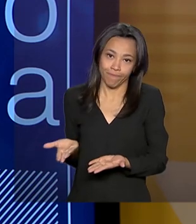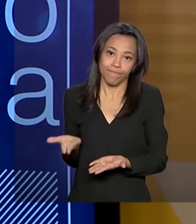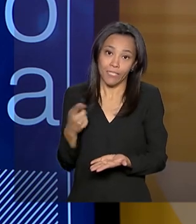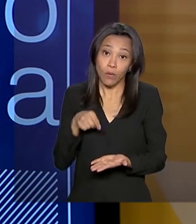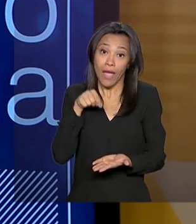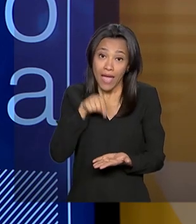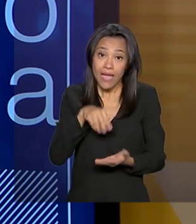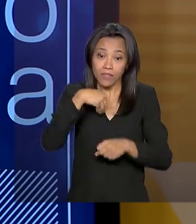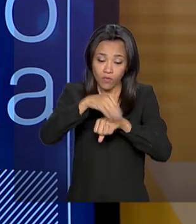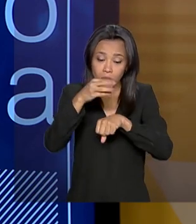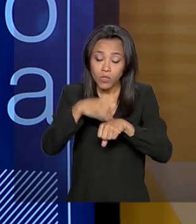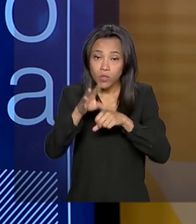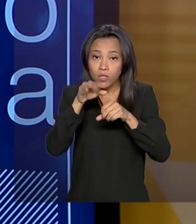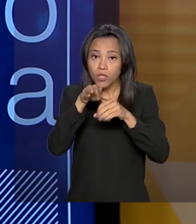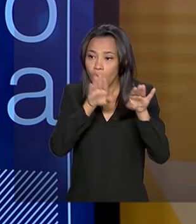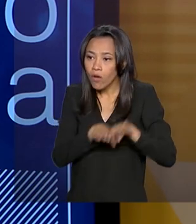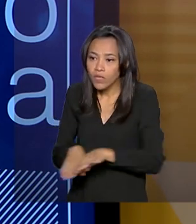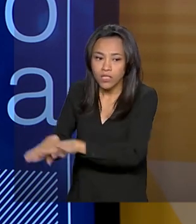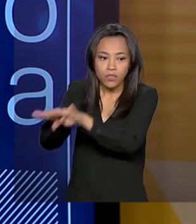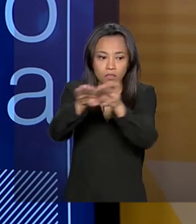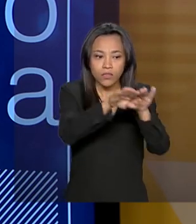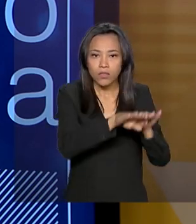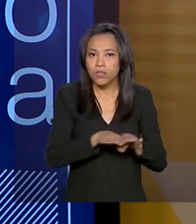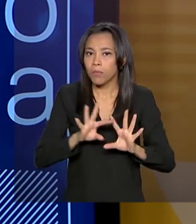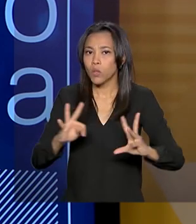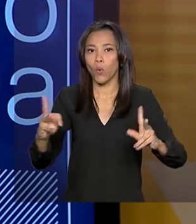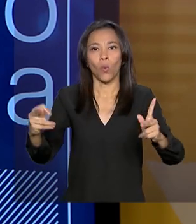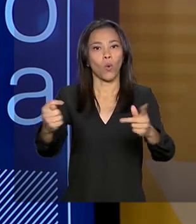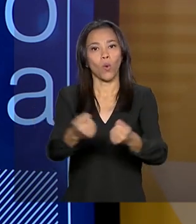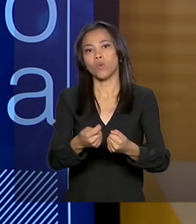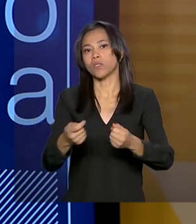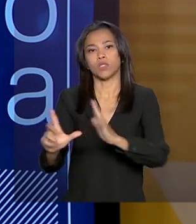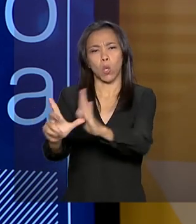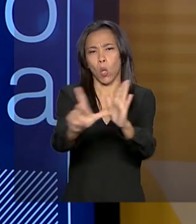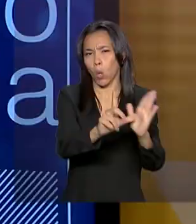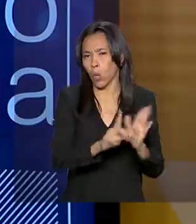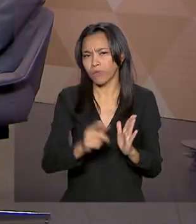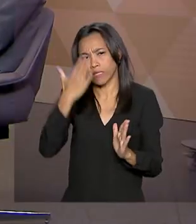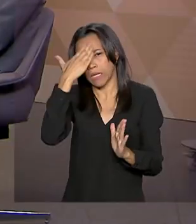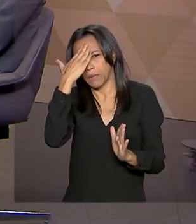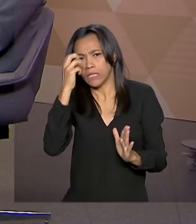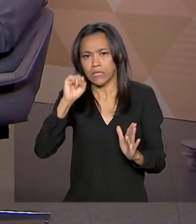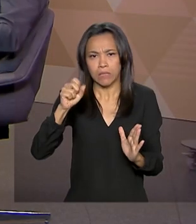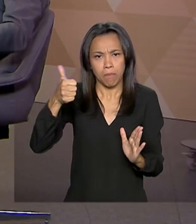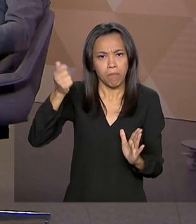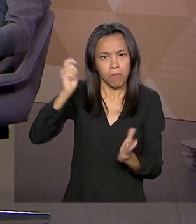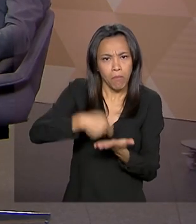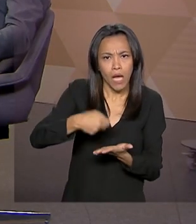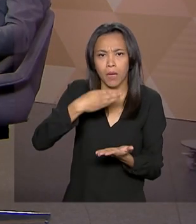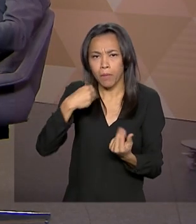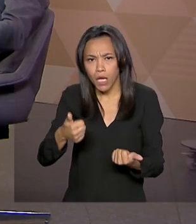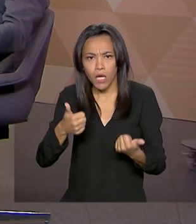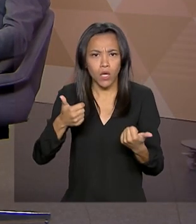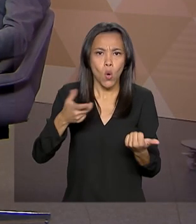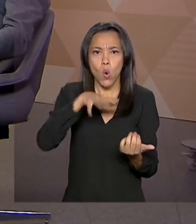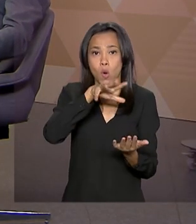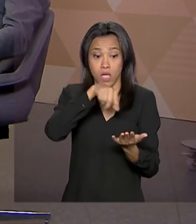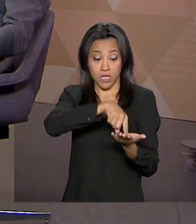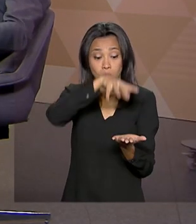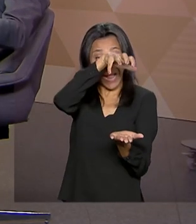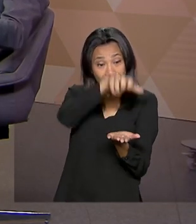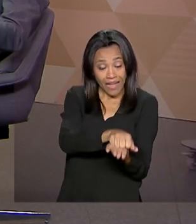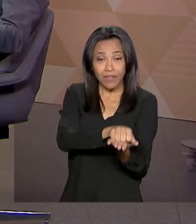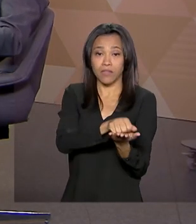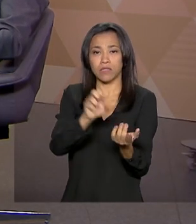informação que o mercado, como um todo, tem a seu respeito e reduz a simetria de informações, reduz essa falha de mercado. Então, se você está pagando a